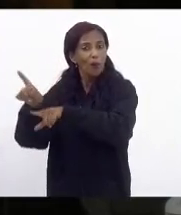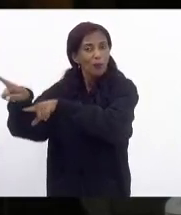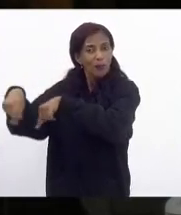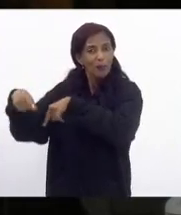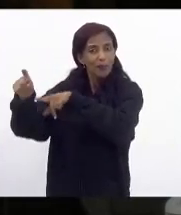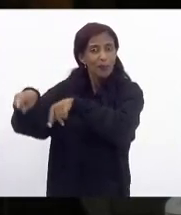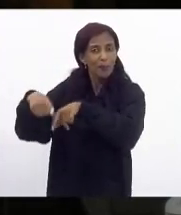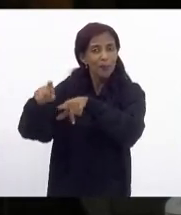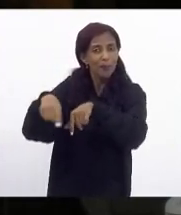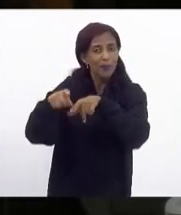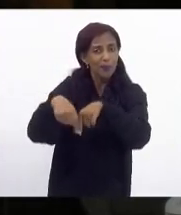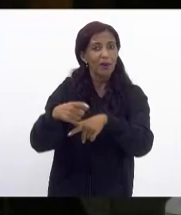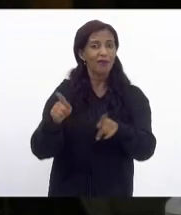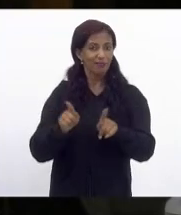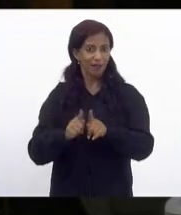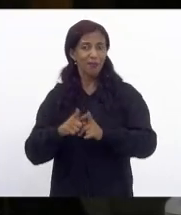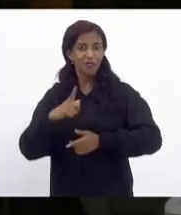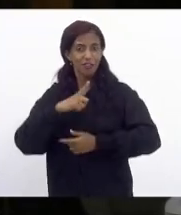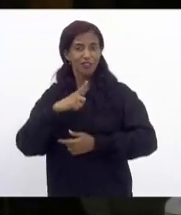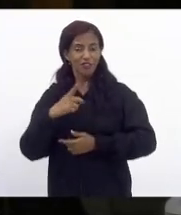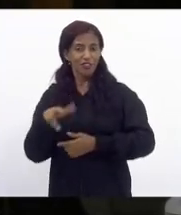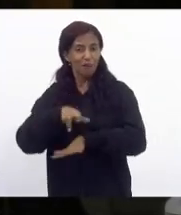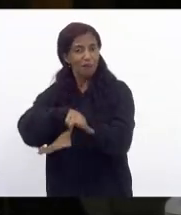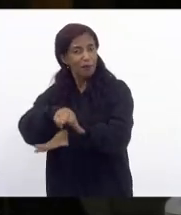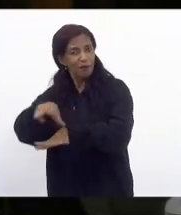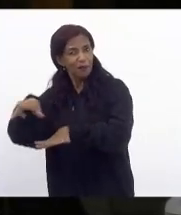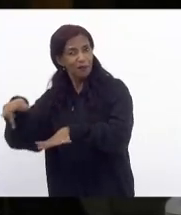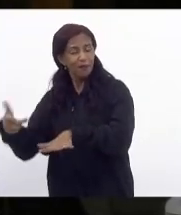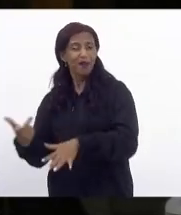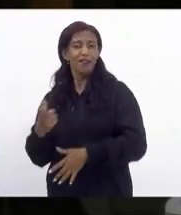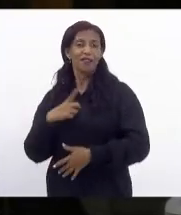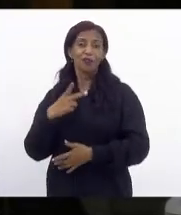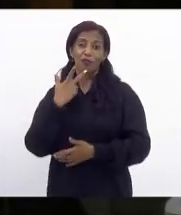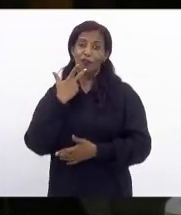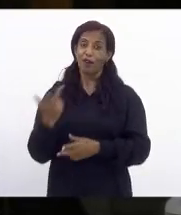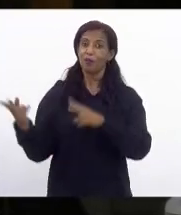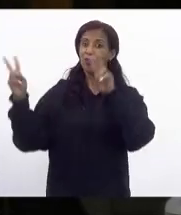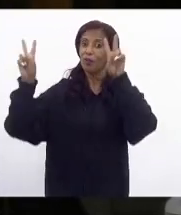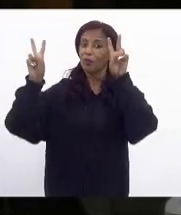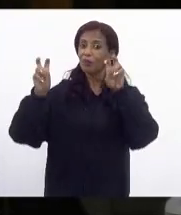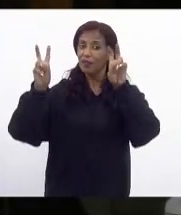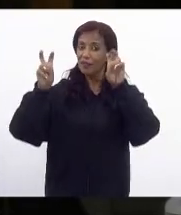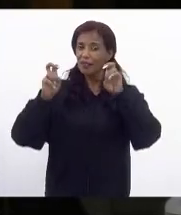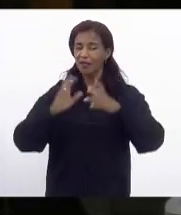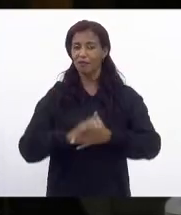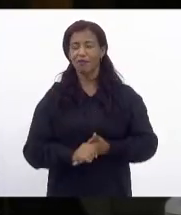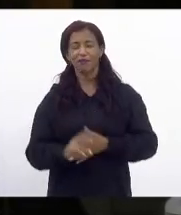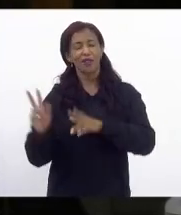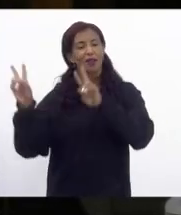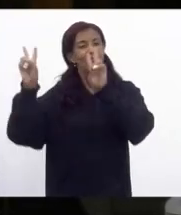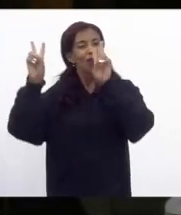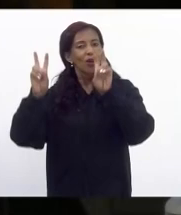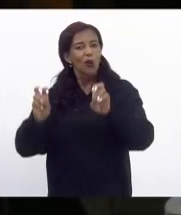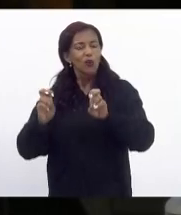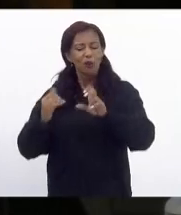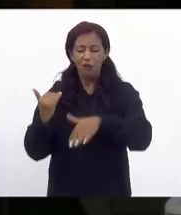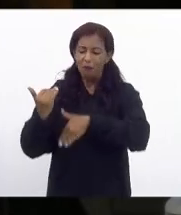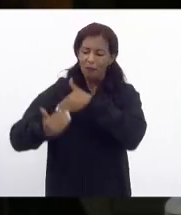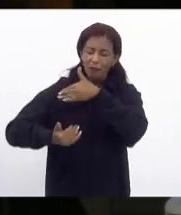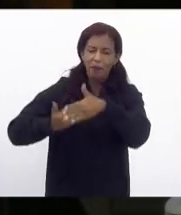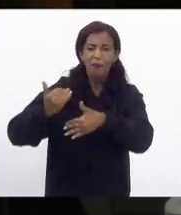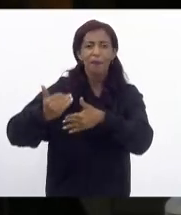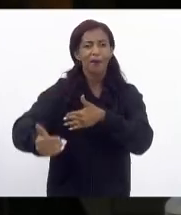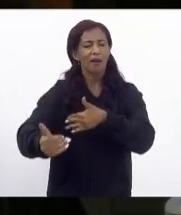de hortaliças então estou dizendo isso porque o tema é um tema que perpassa